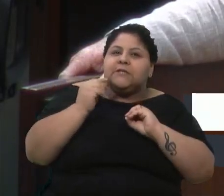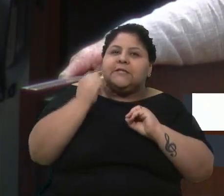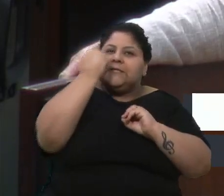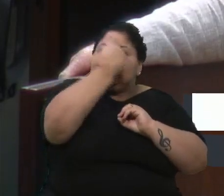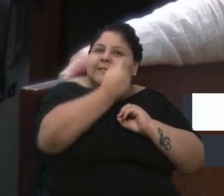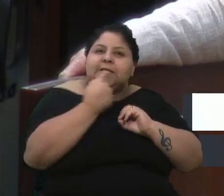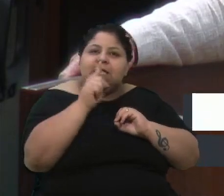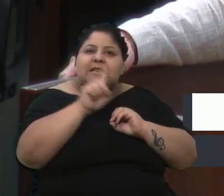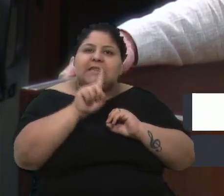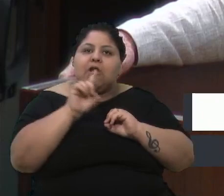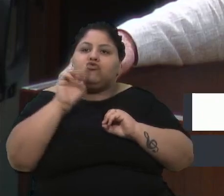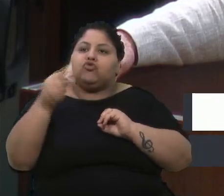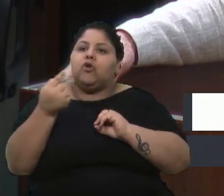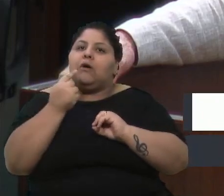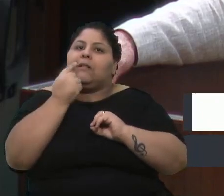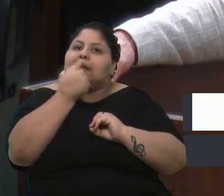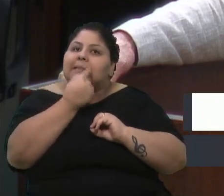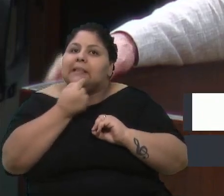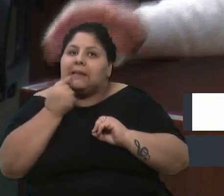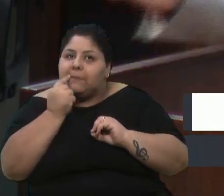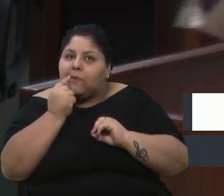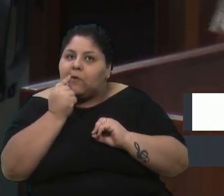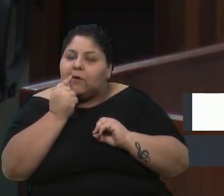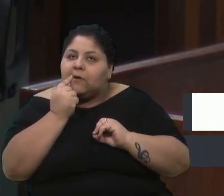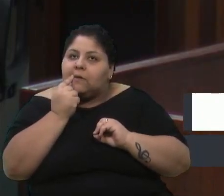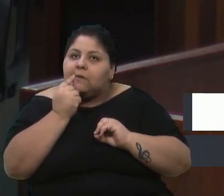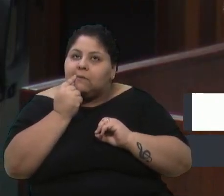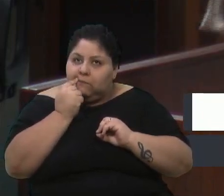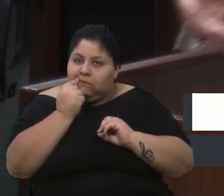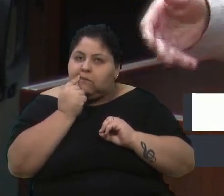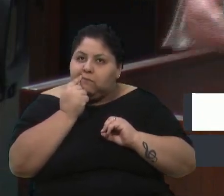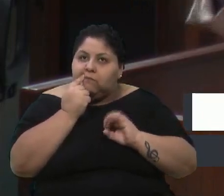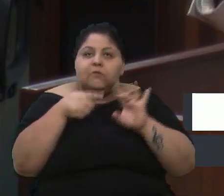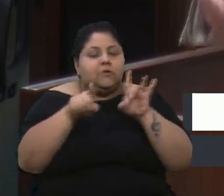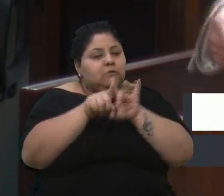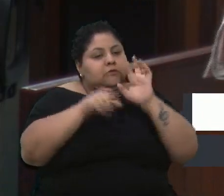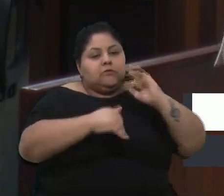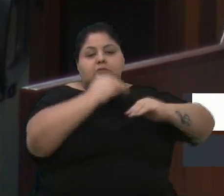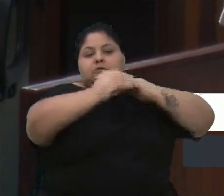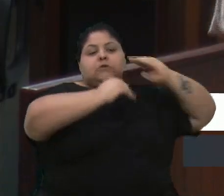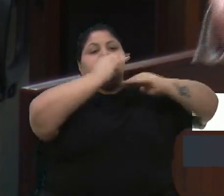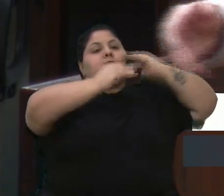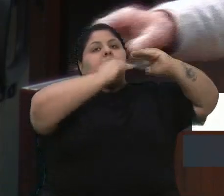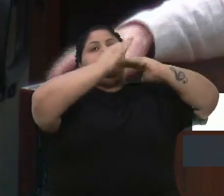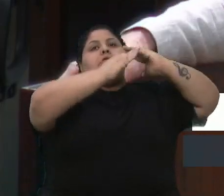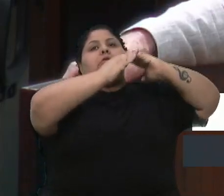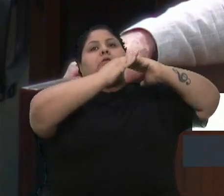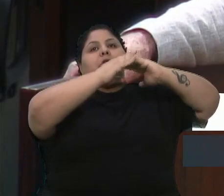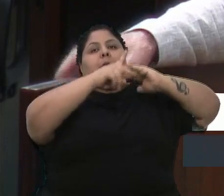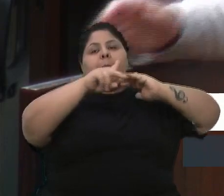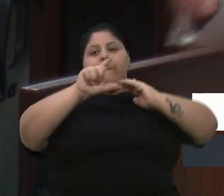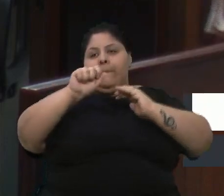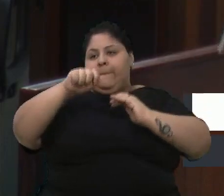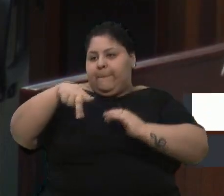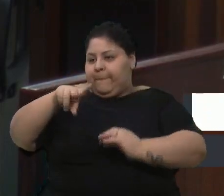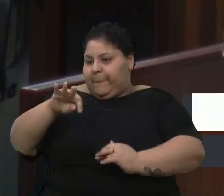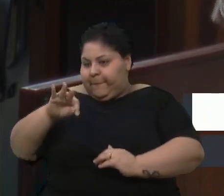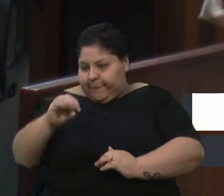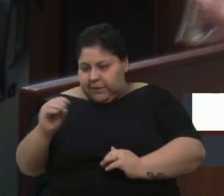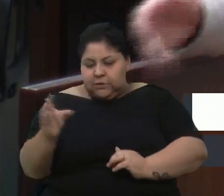propriamente dito. Sem levar em conta a evolução na implanta odontia, na ortodontia, na